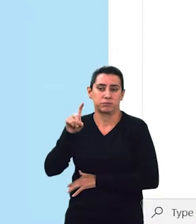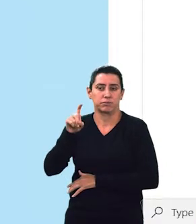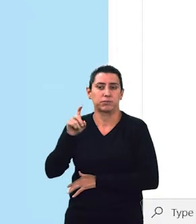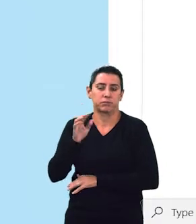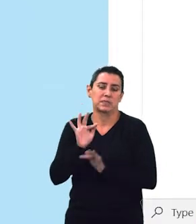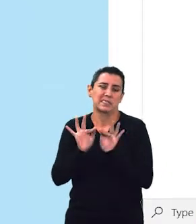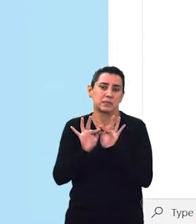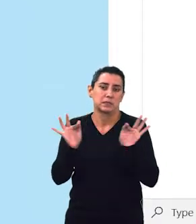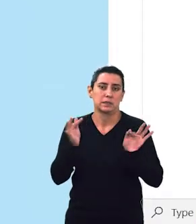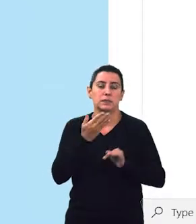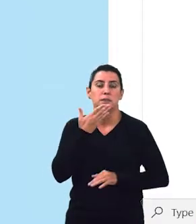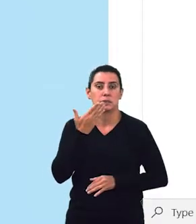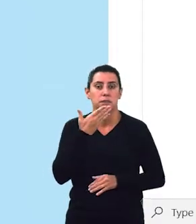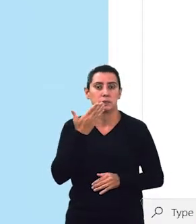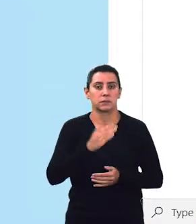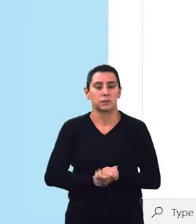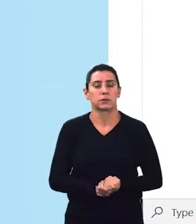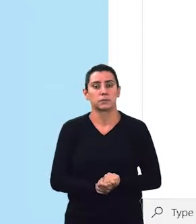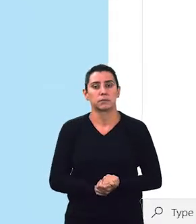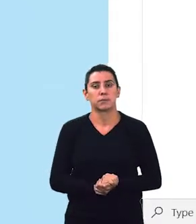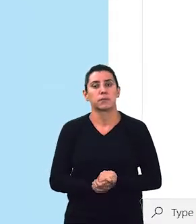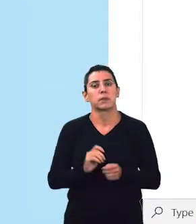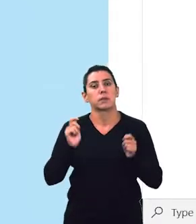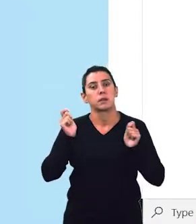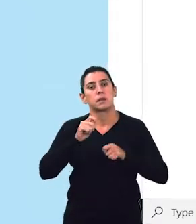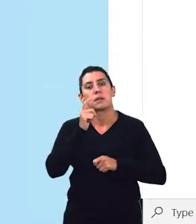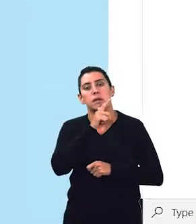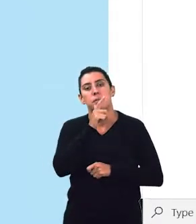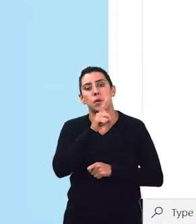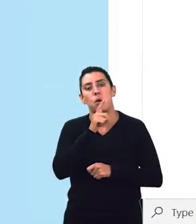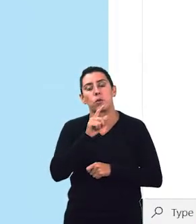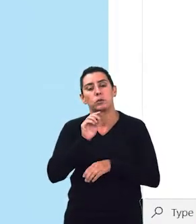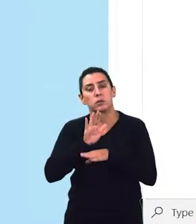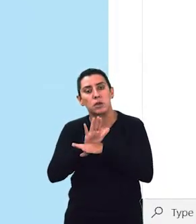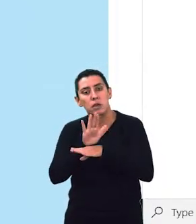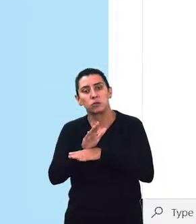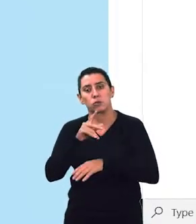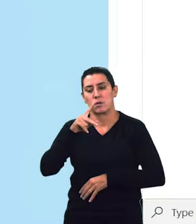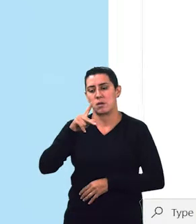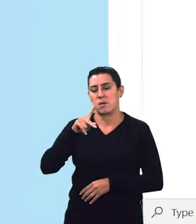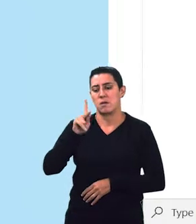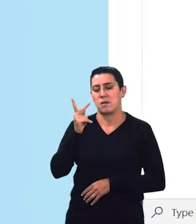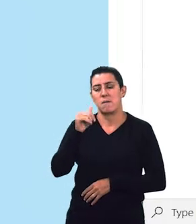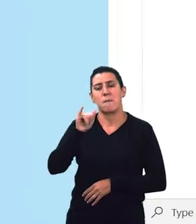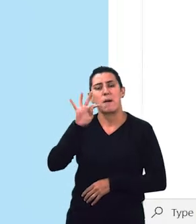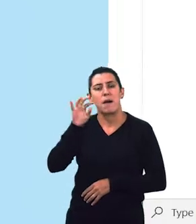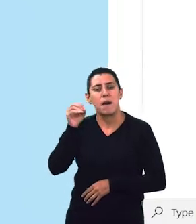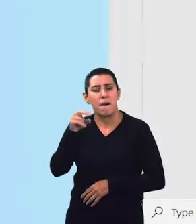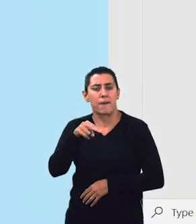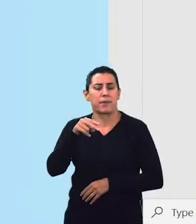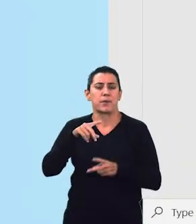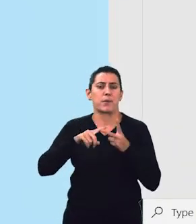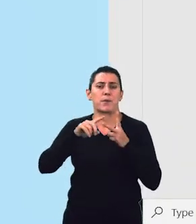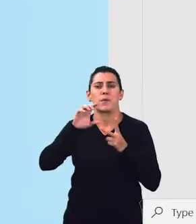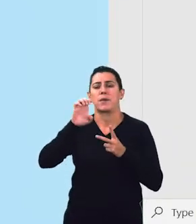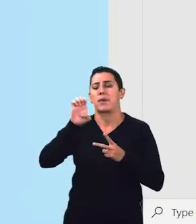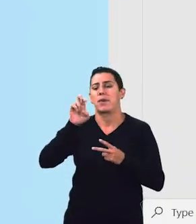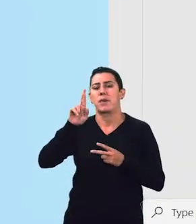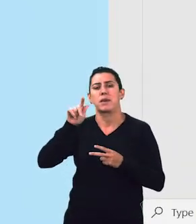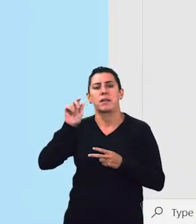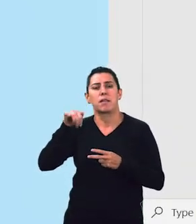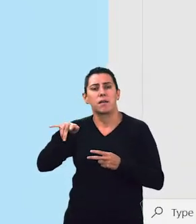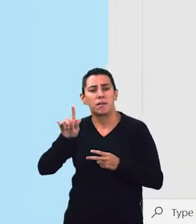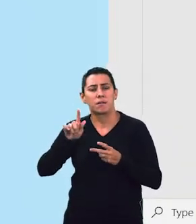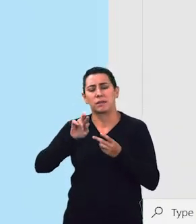ok? E podemos provisionar diversos recursos Python, frameworks de machine, deep learning e